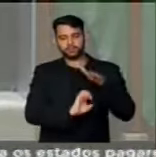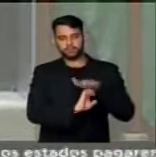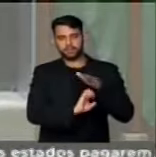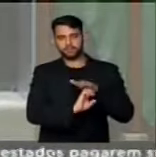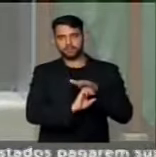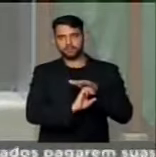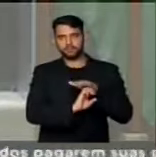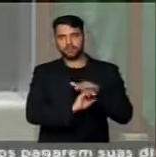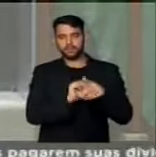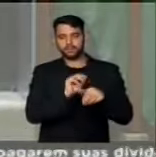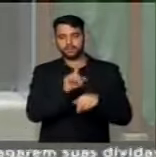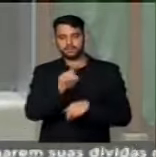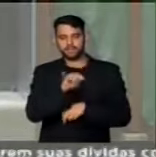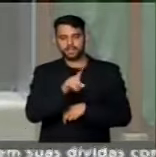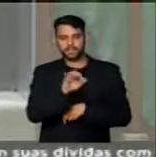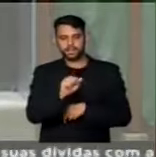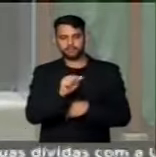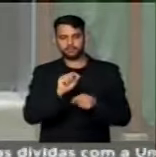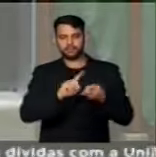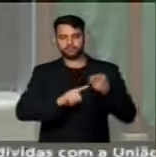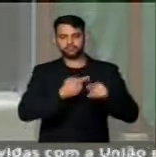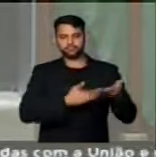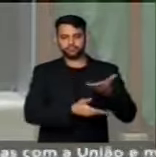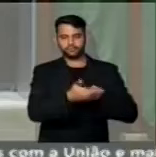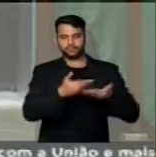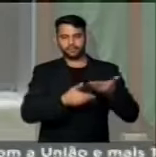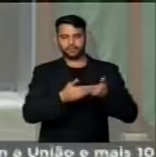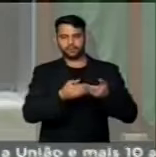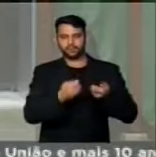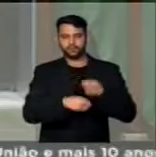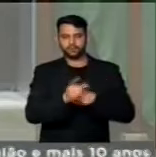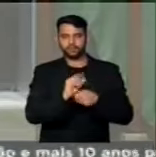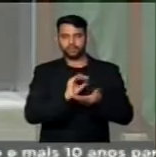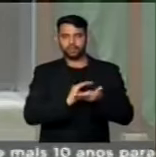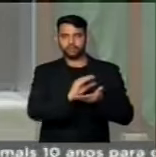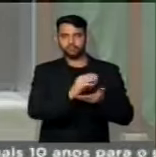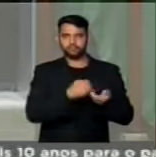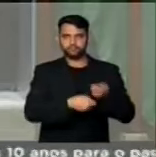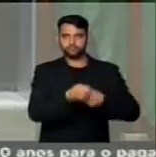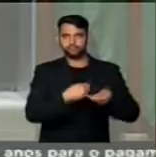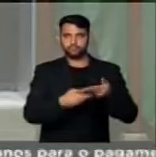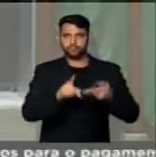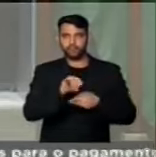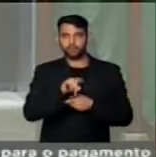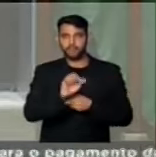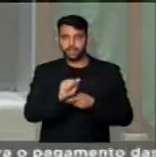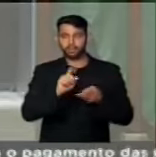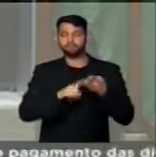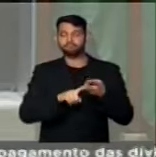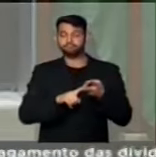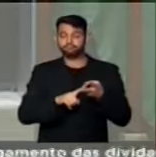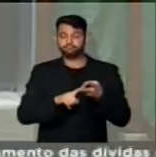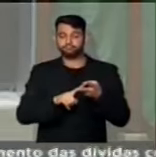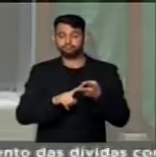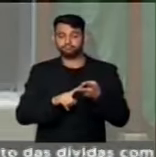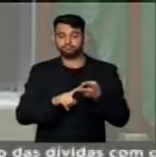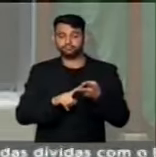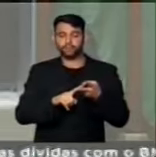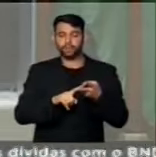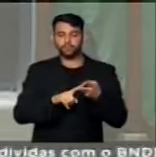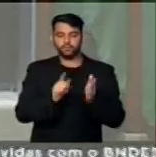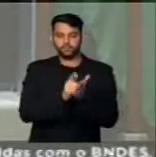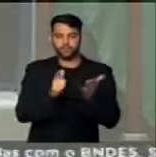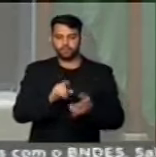para Zelada, para movimentar propinas, propinas. O